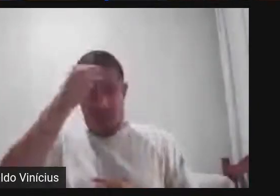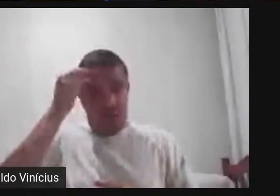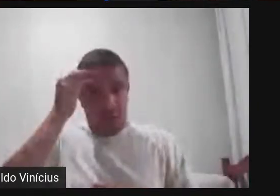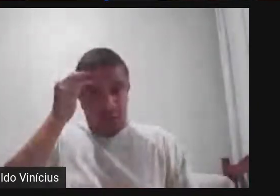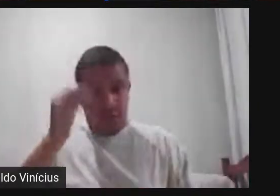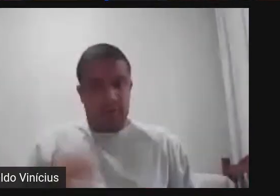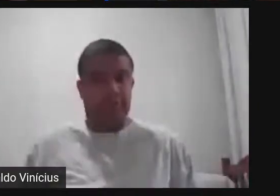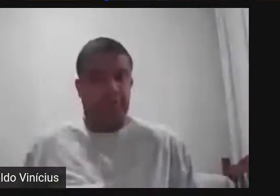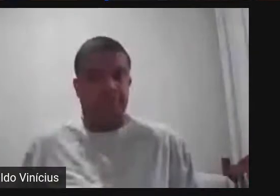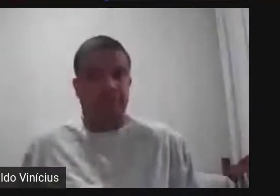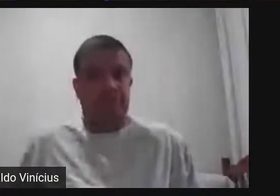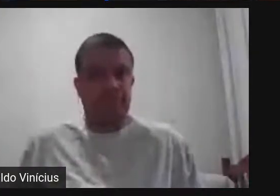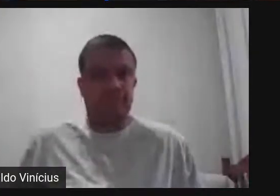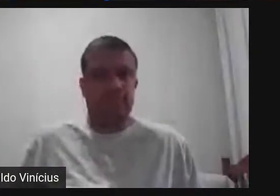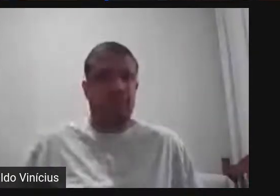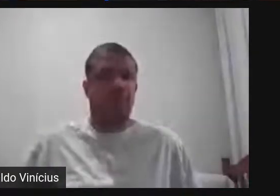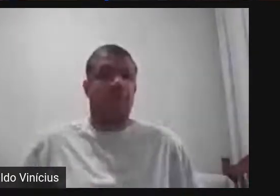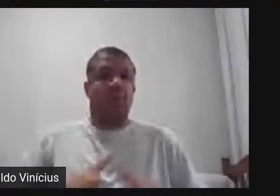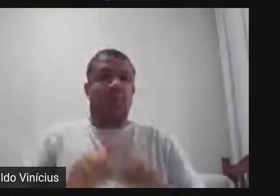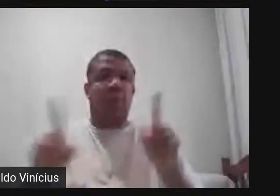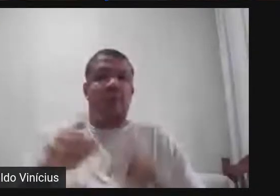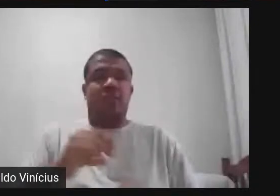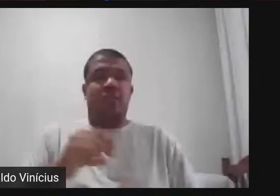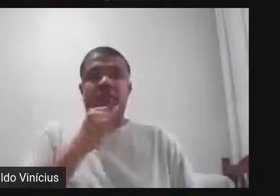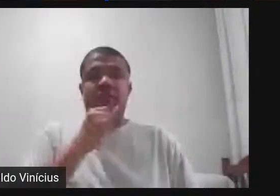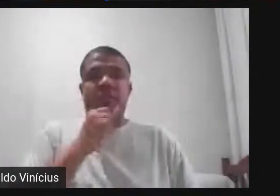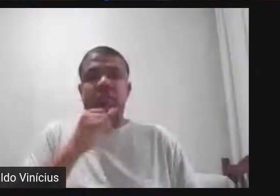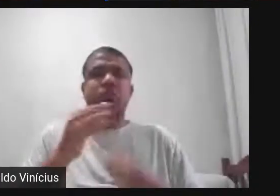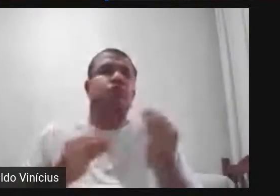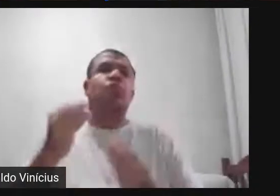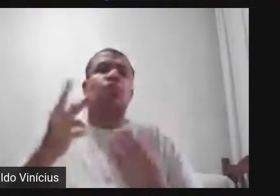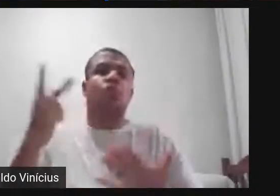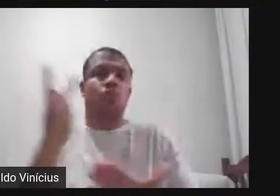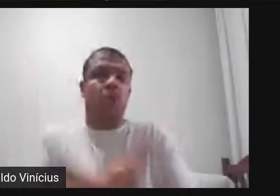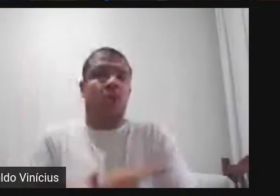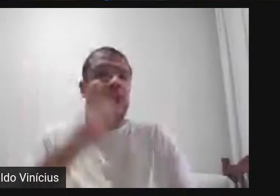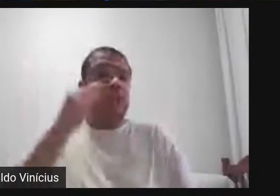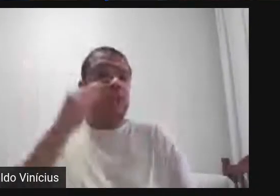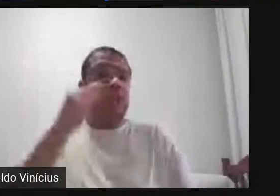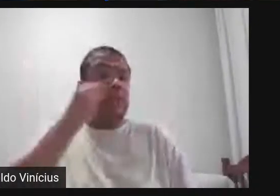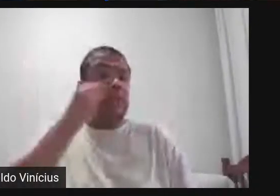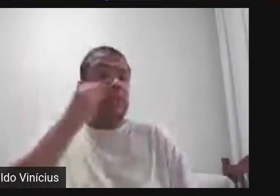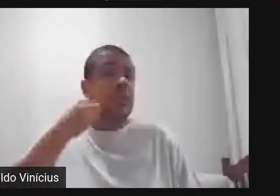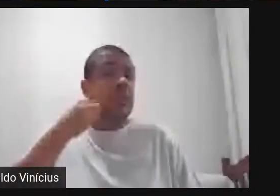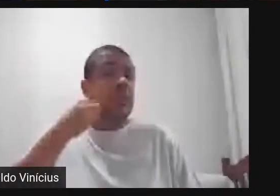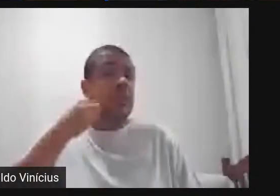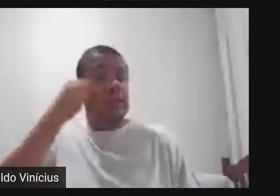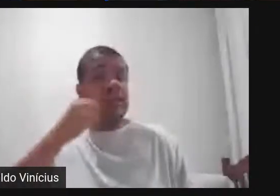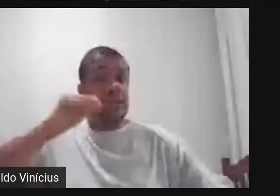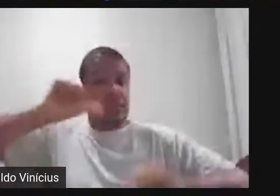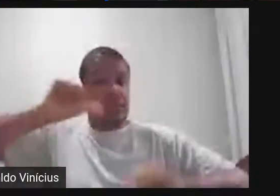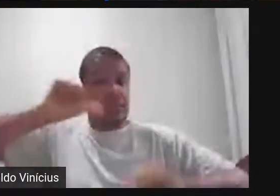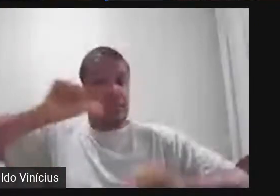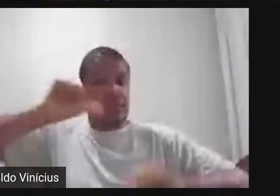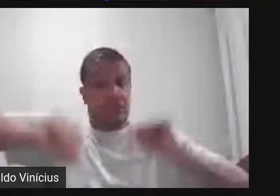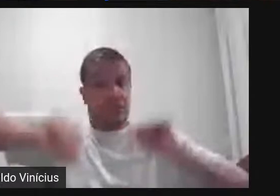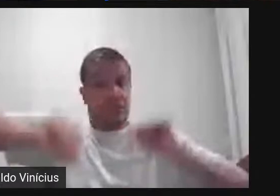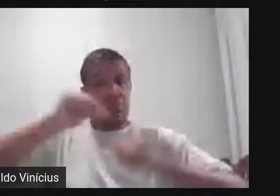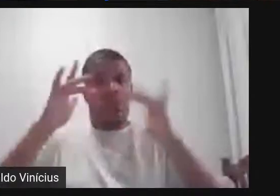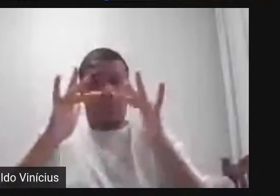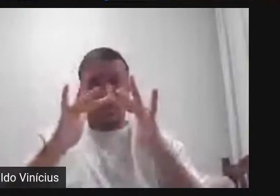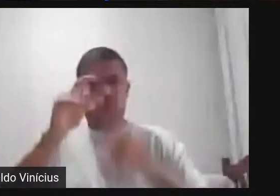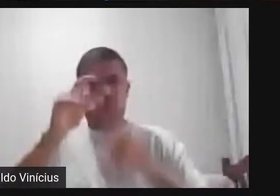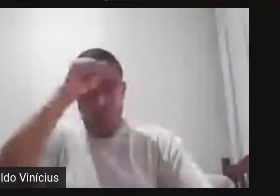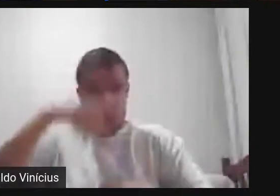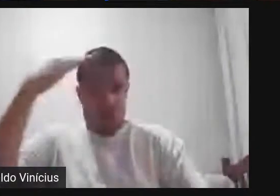coletivas só que felizmente ele não tem que ficar só essa experiência transformadora de ter contato com Shakespeare ela não precisa ficar